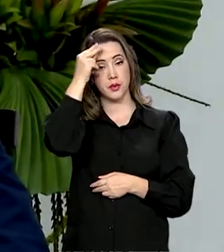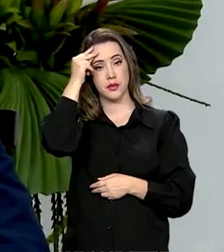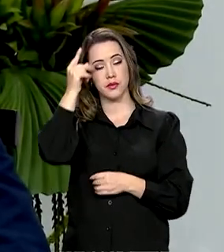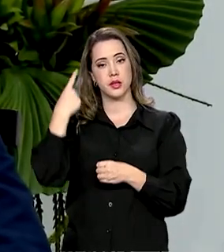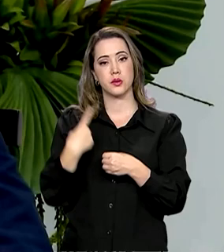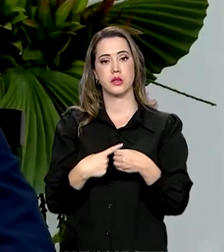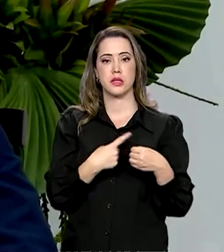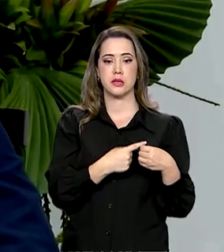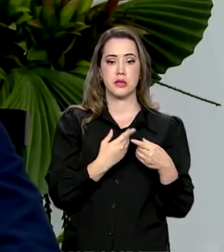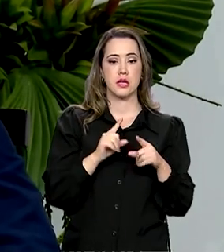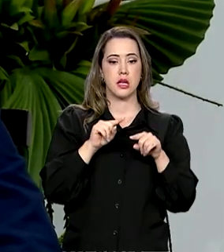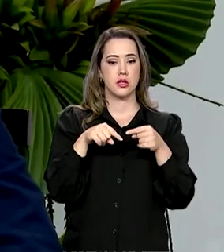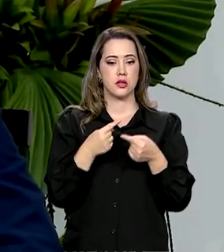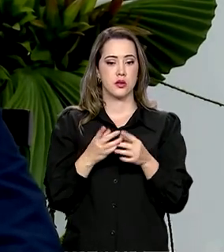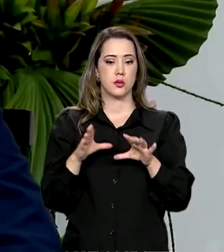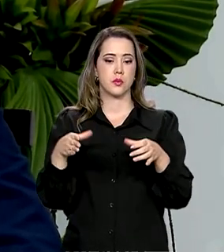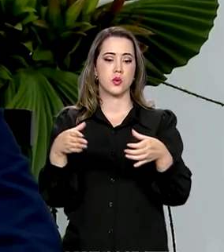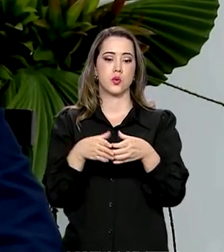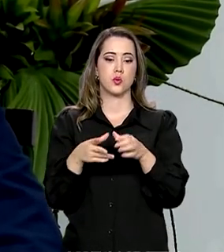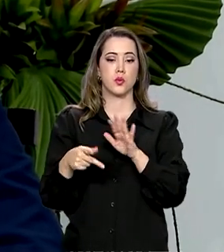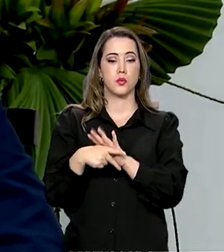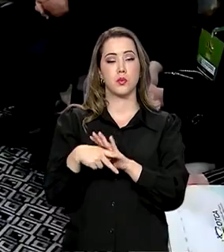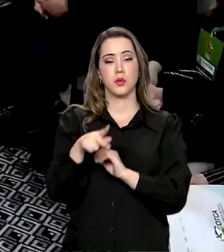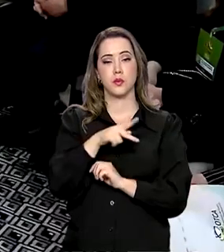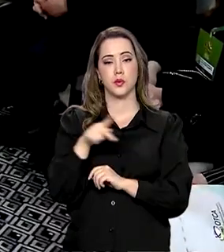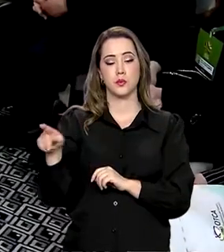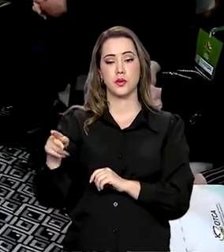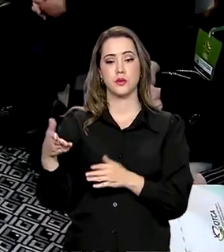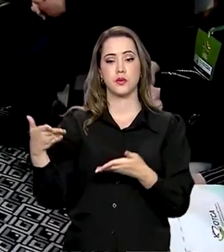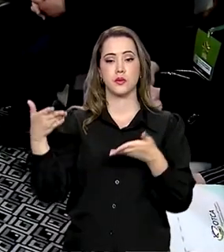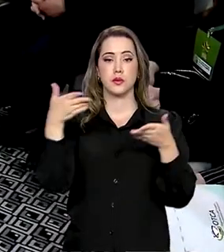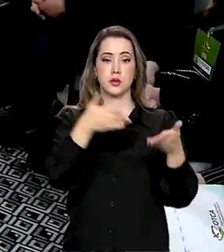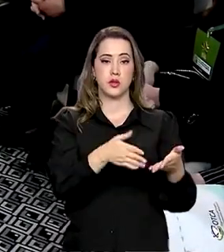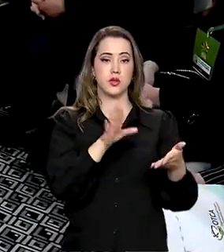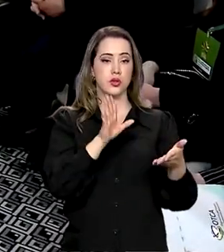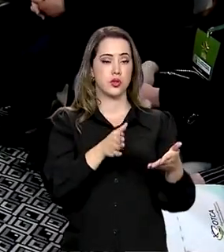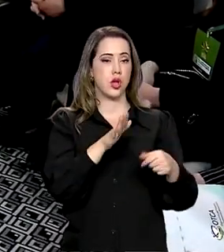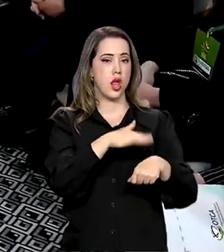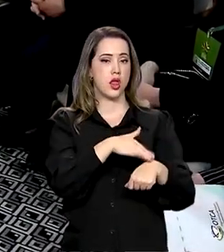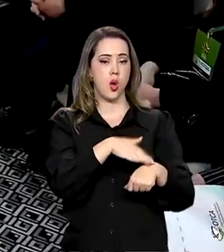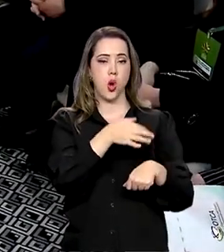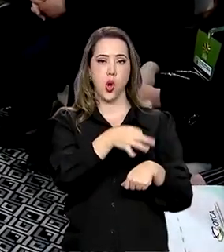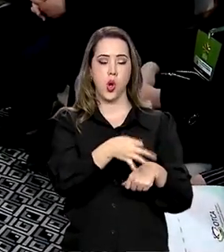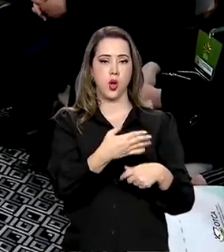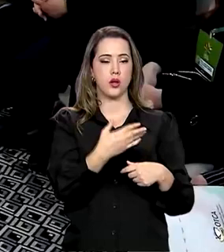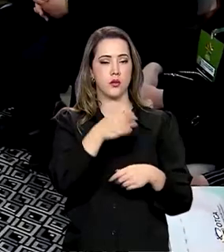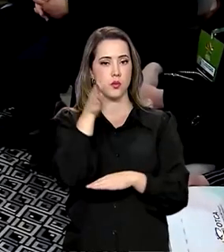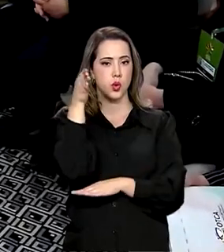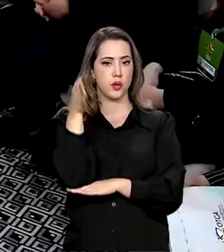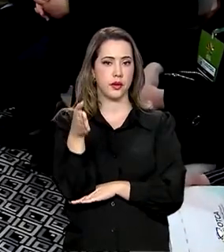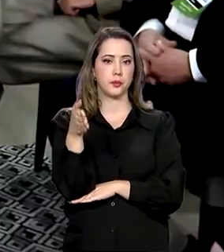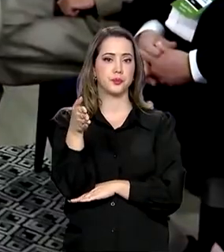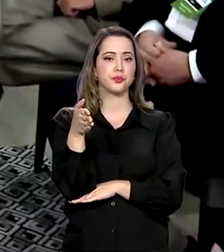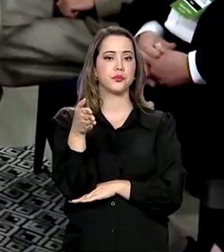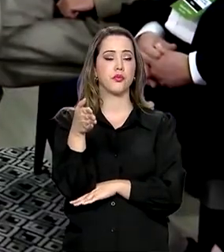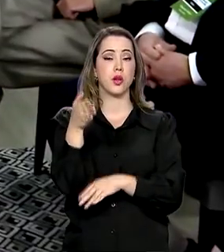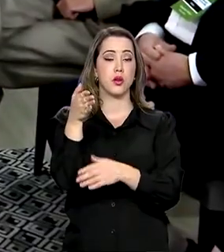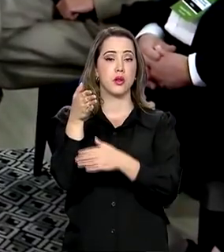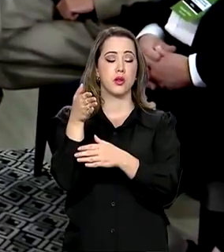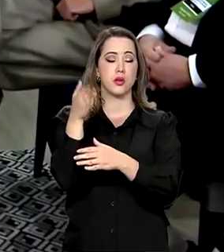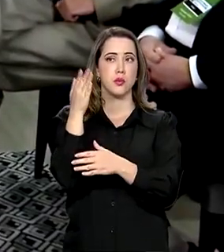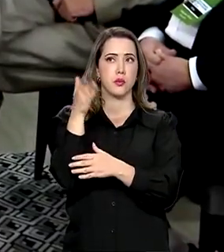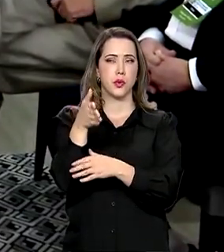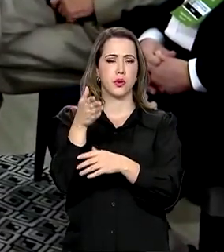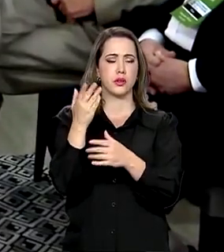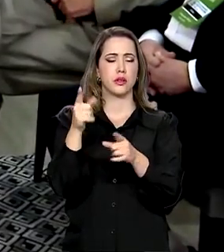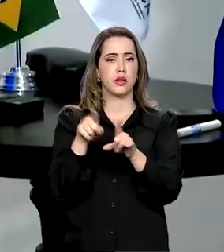Rodrigues. Depois, então, a comitiva do presidente veio já direto aqui para o hotel onde Lula está